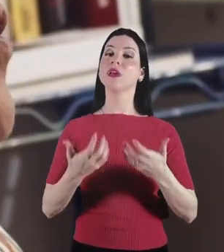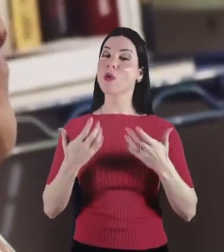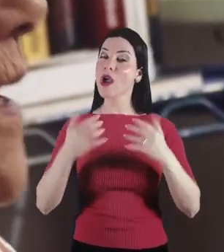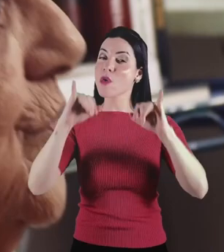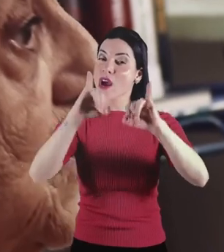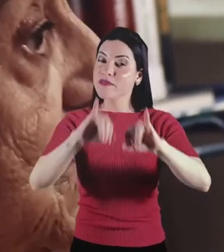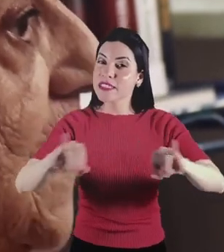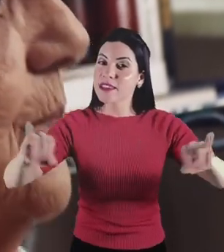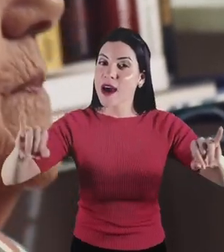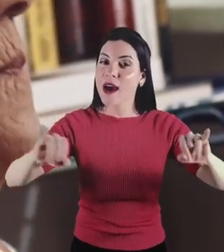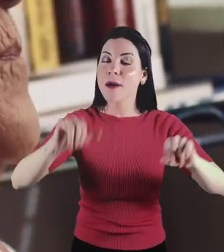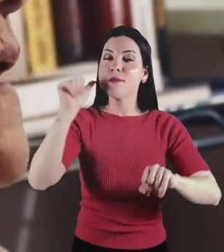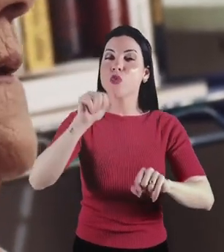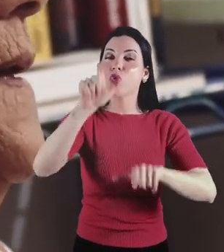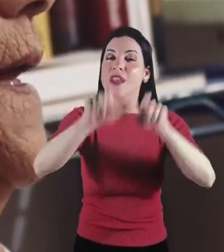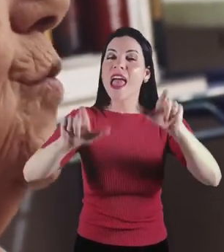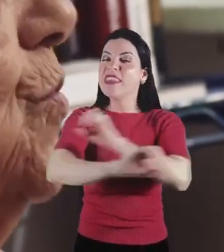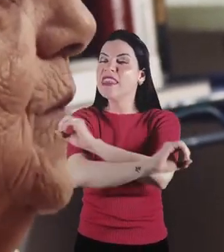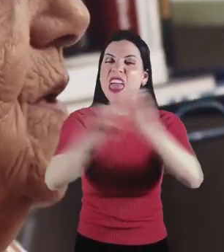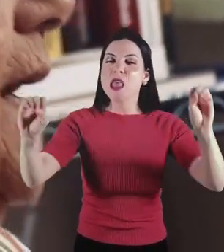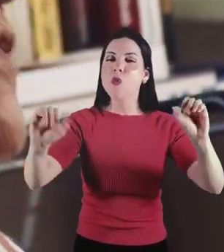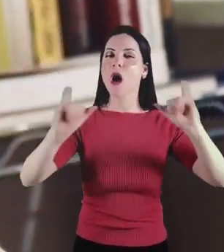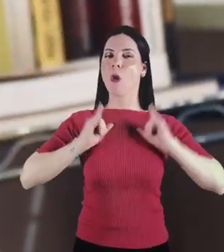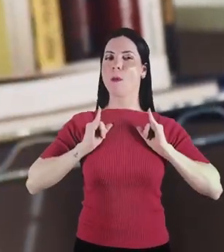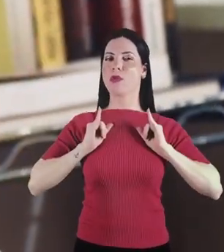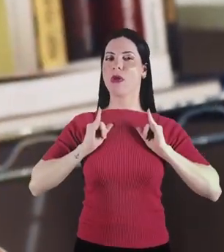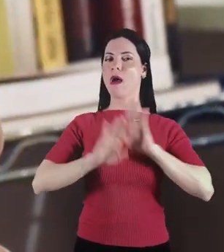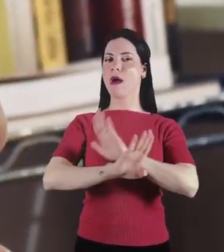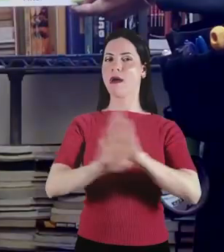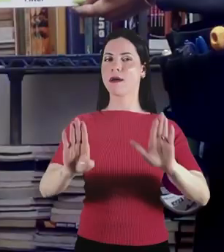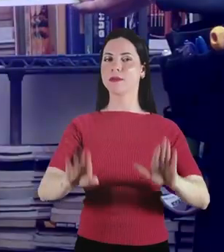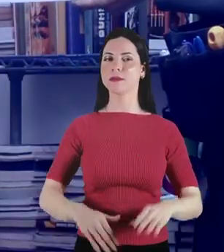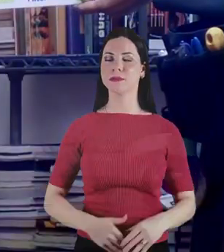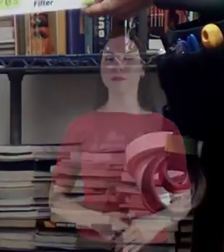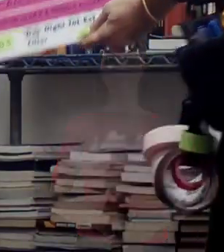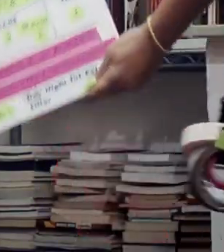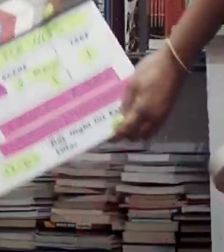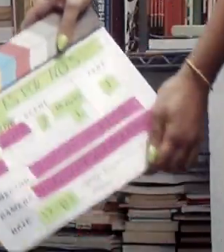E eu quero dizer, para nenhuma mulher se acomodar,